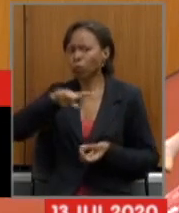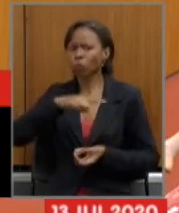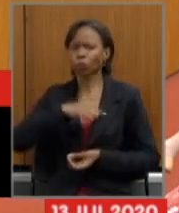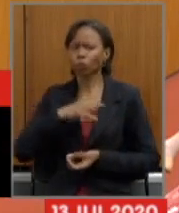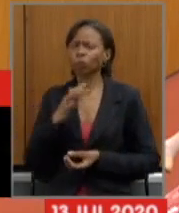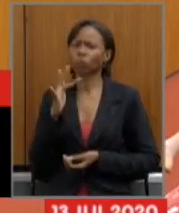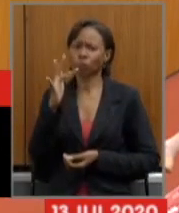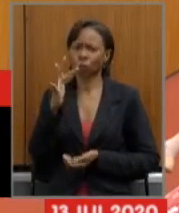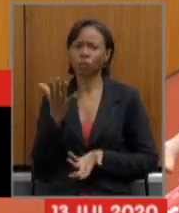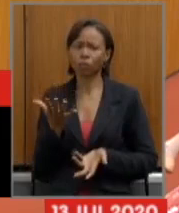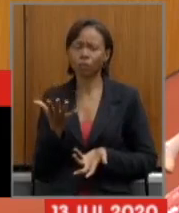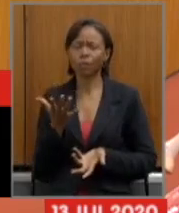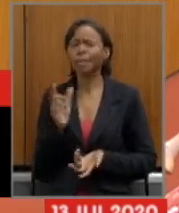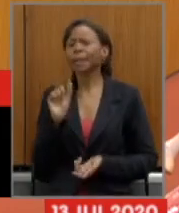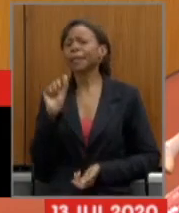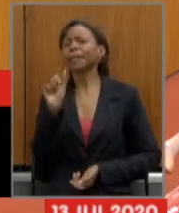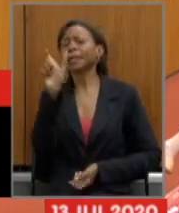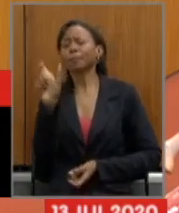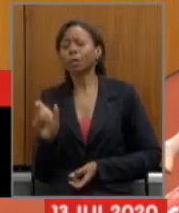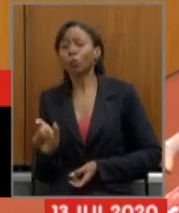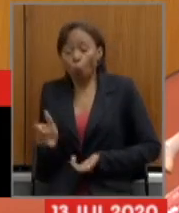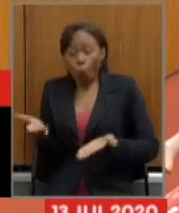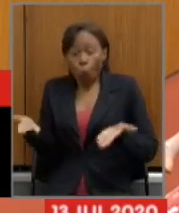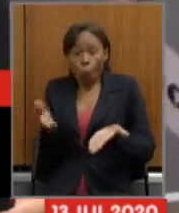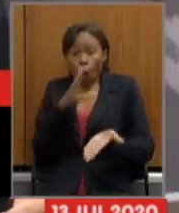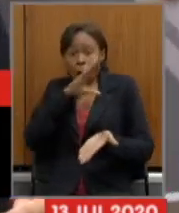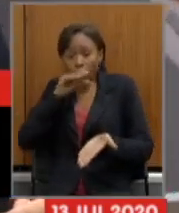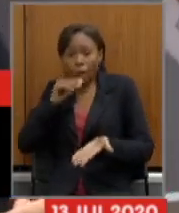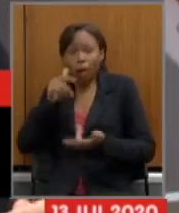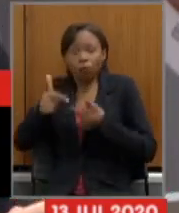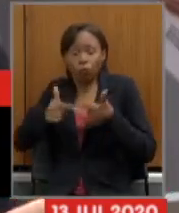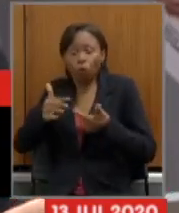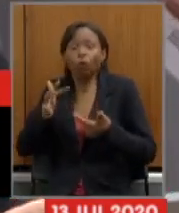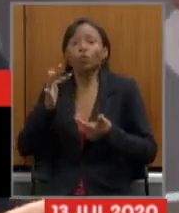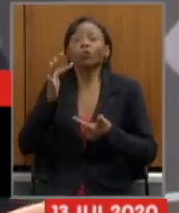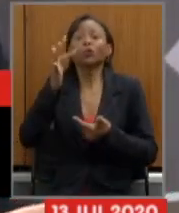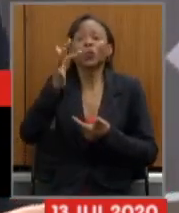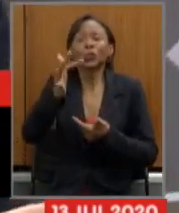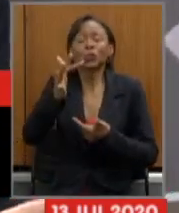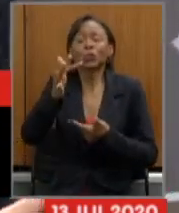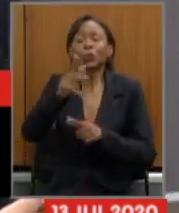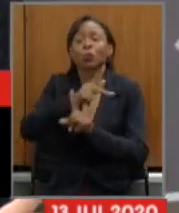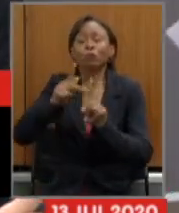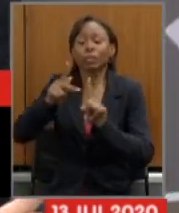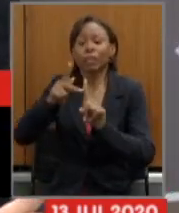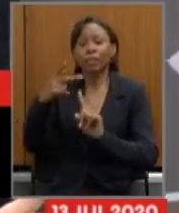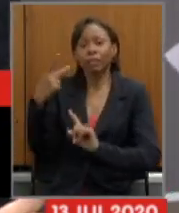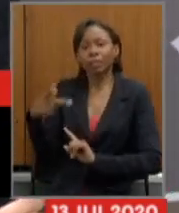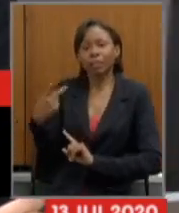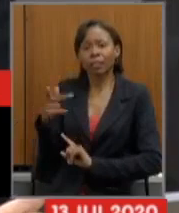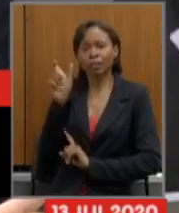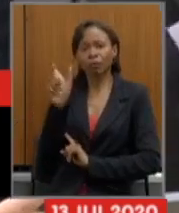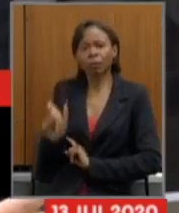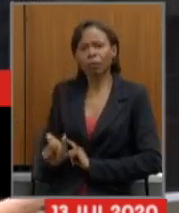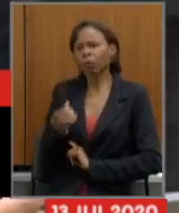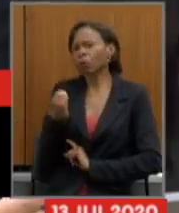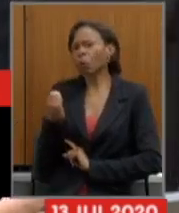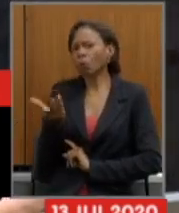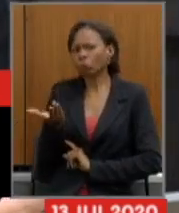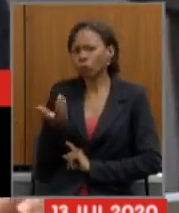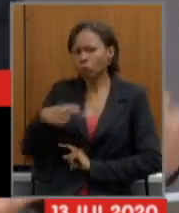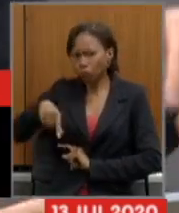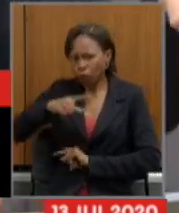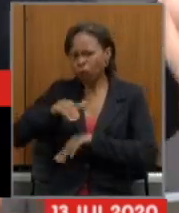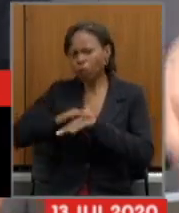melhor, quem está na carreira hoje? Qual será o futuro previdenciário dessa pessoa? Nós estamos discutindo quem